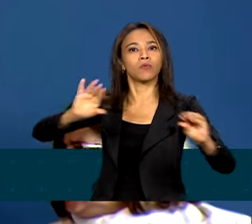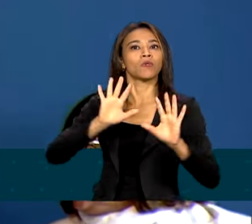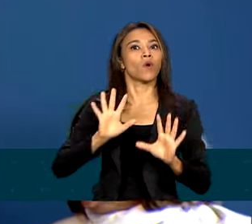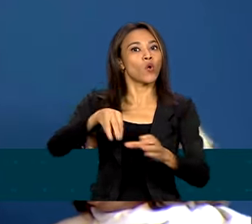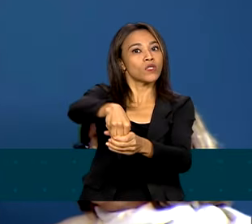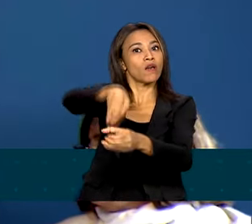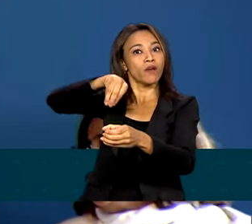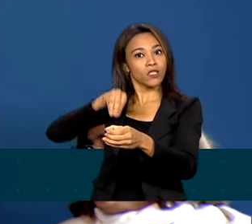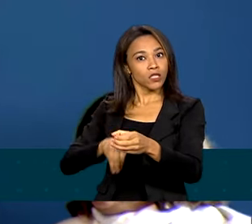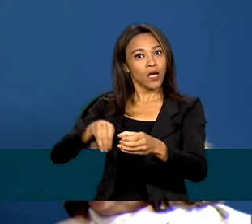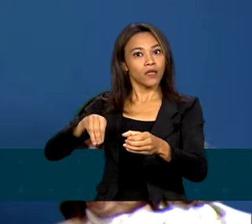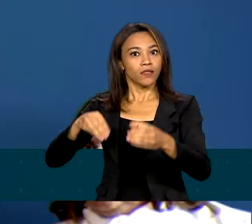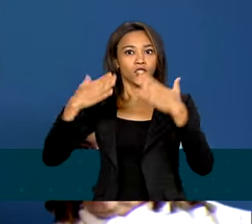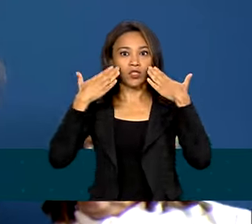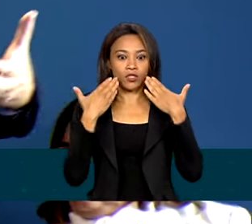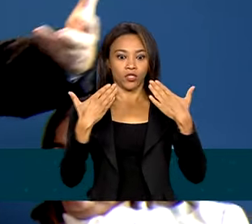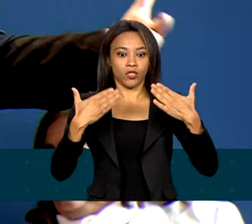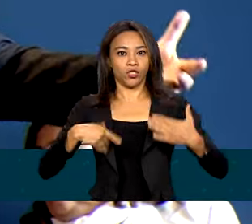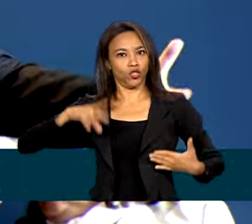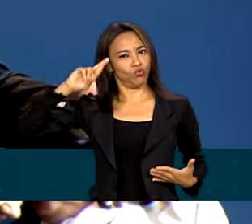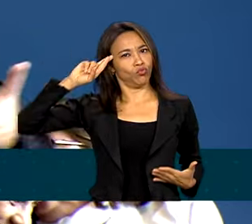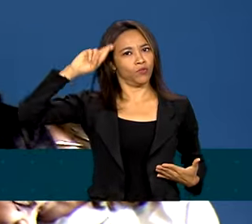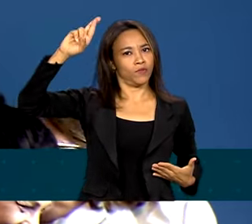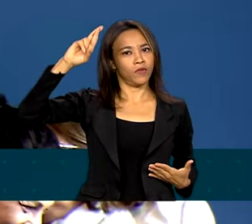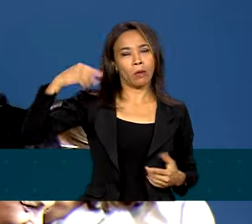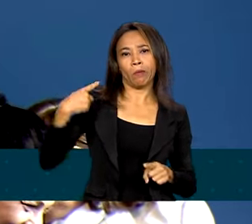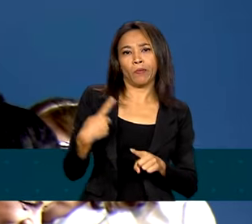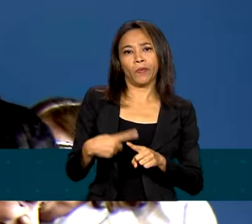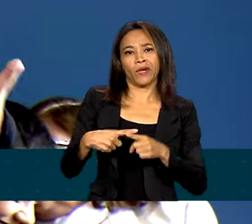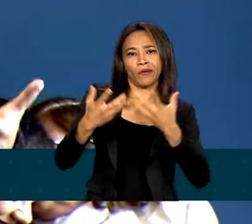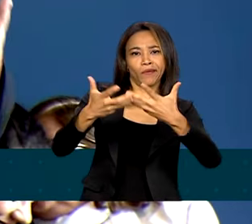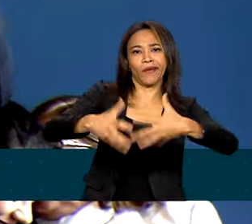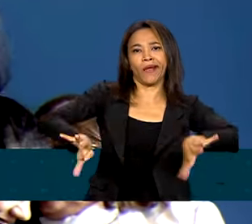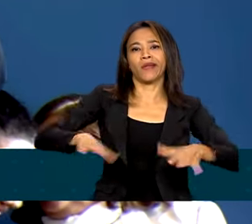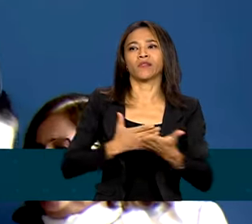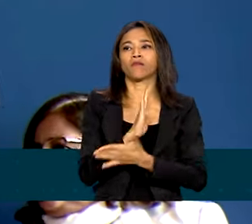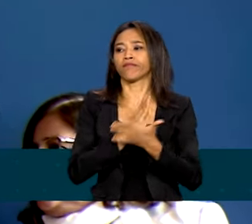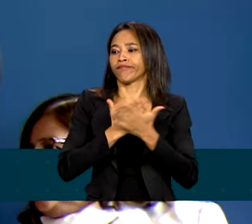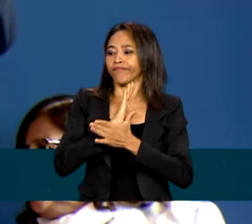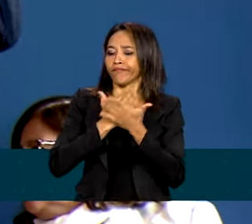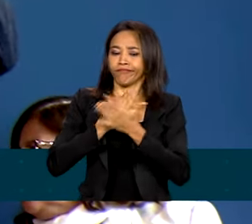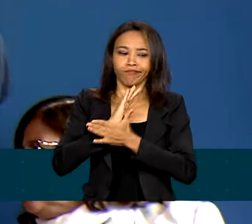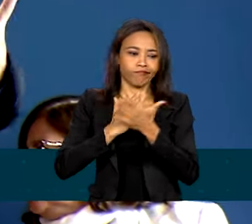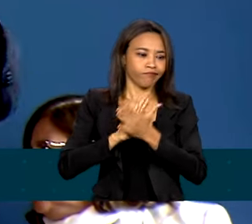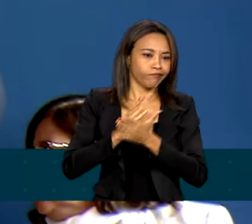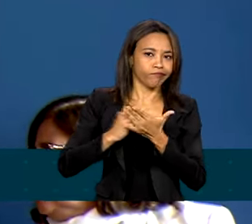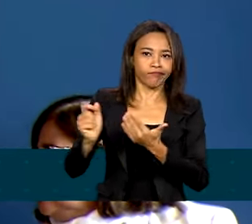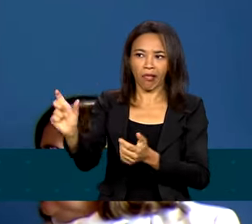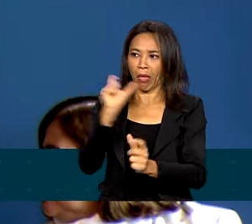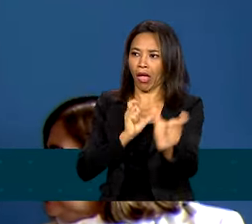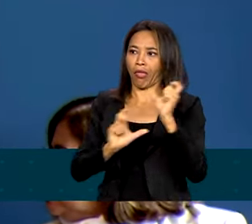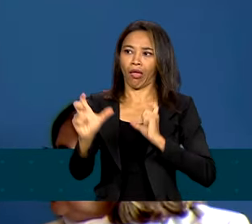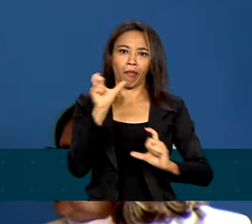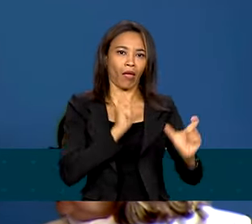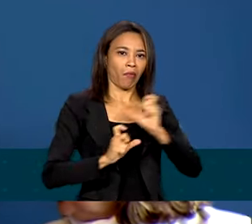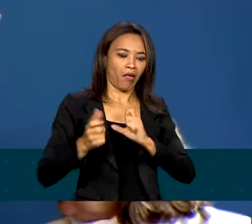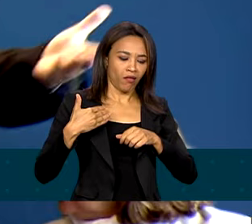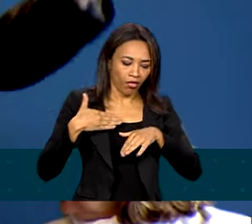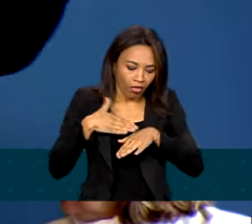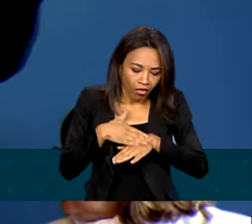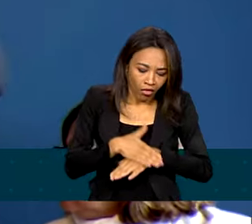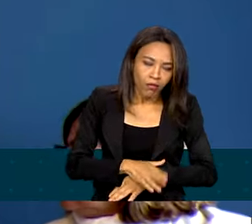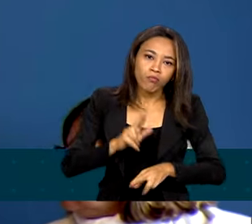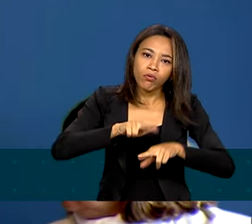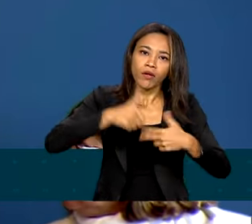de liderança, inclusive porque não querem ser incomodadas, violentadas, humilhadas por